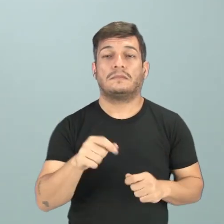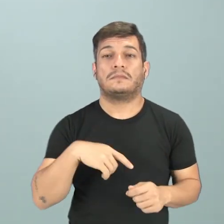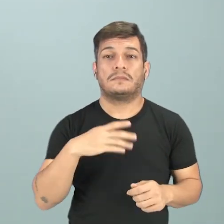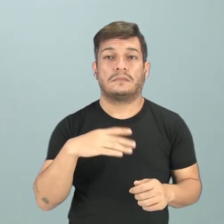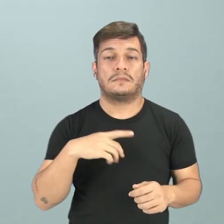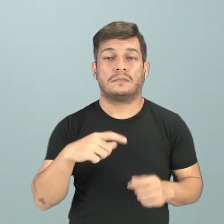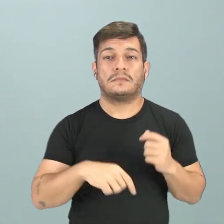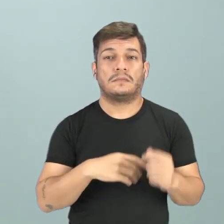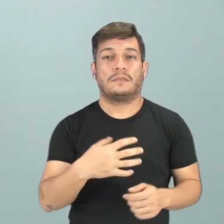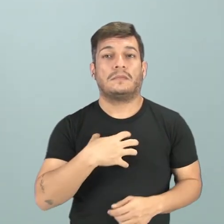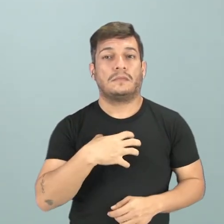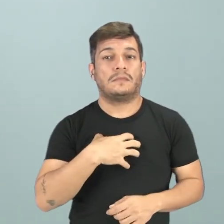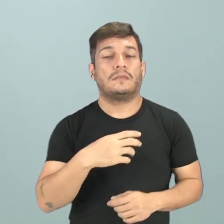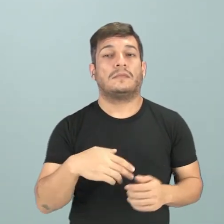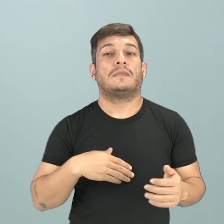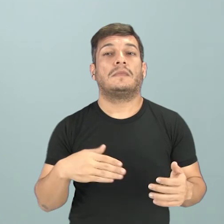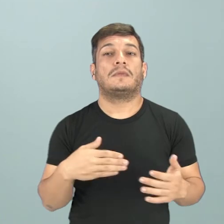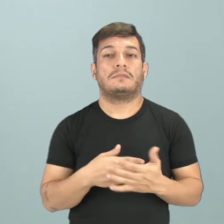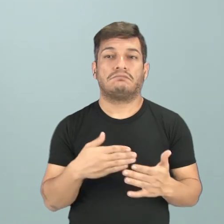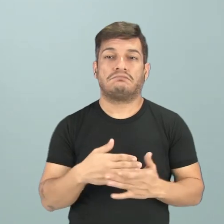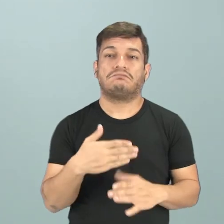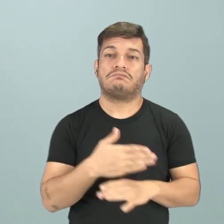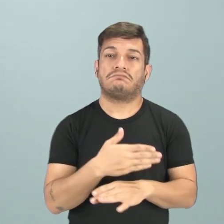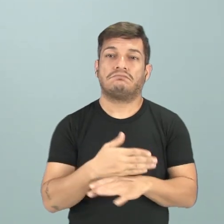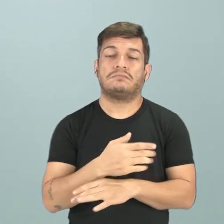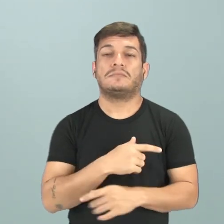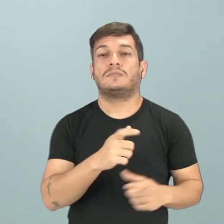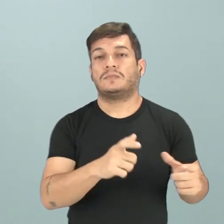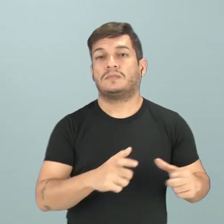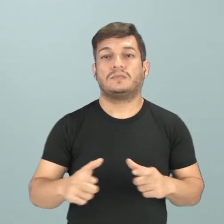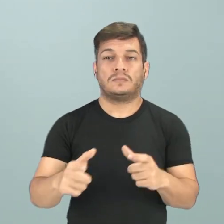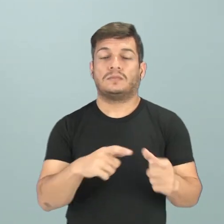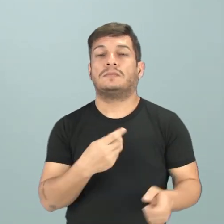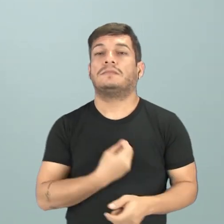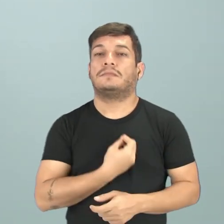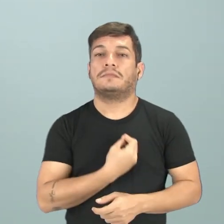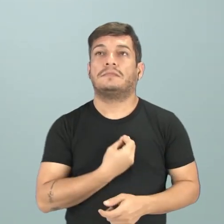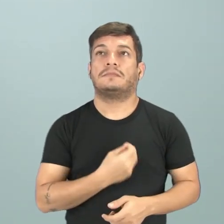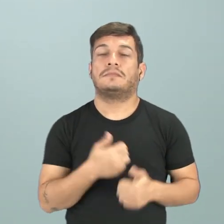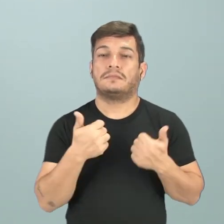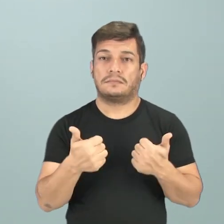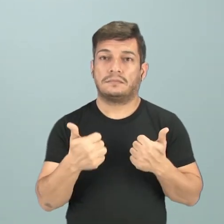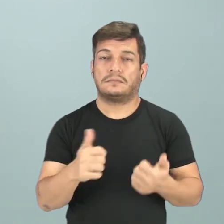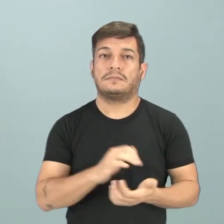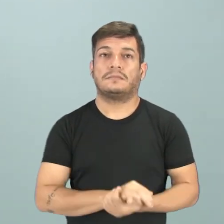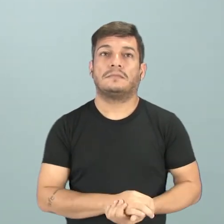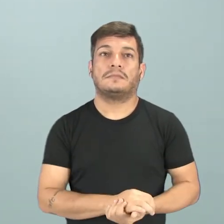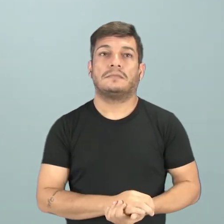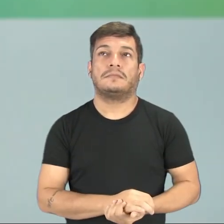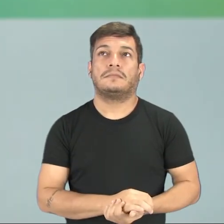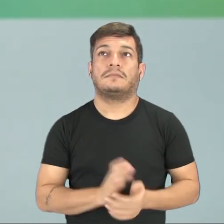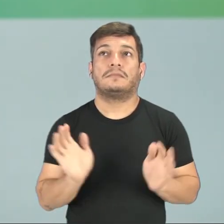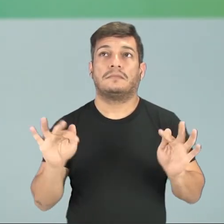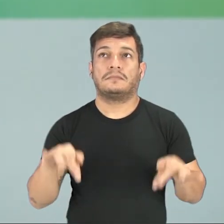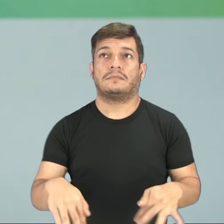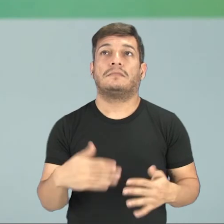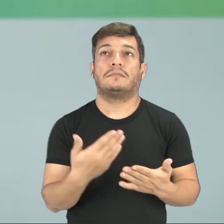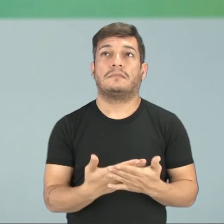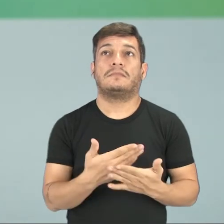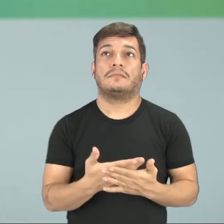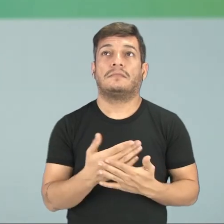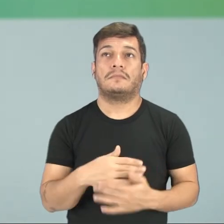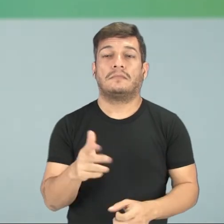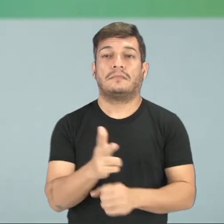impactar e interferir no meio em que ele está inserido. Tudo bem? Estamos finalizando